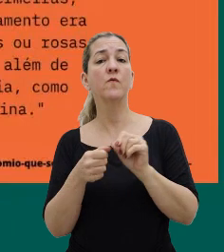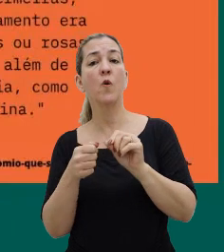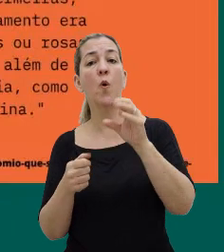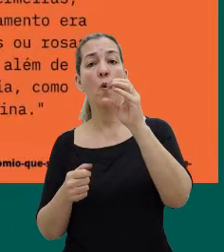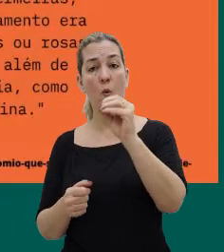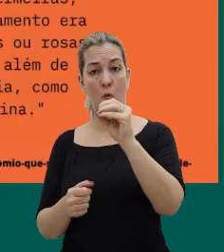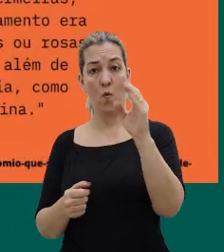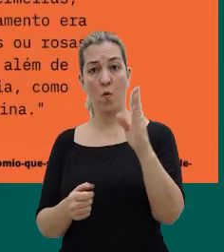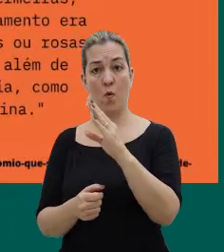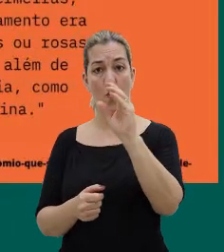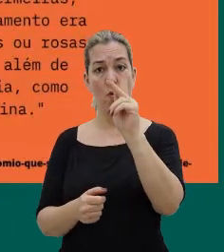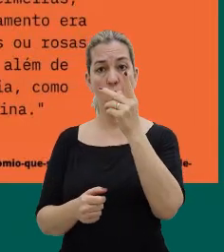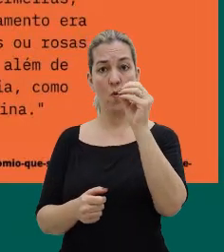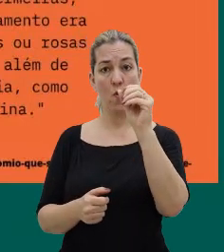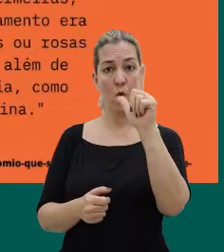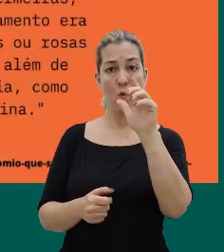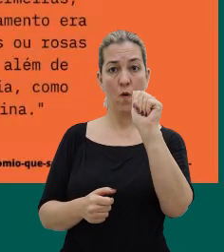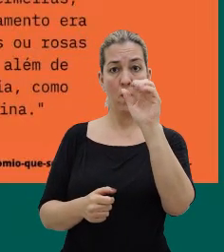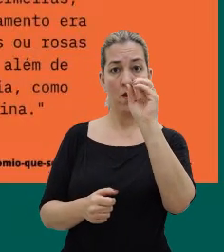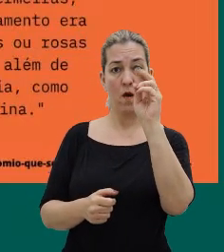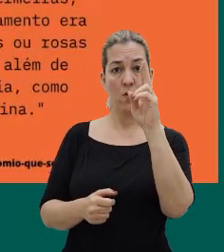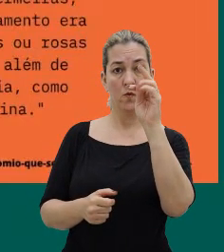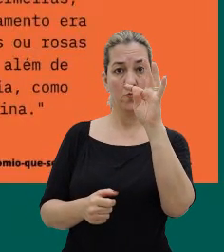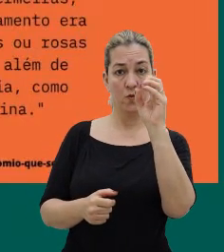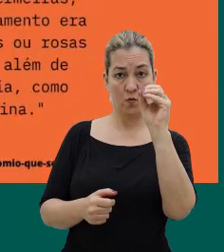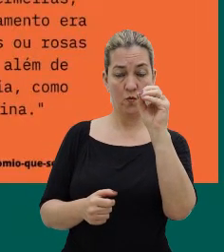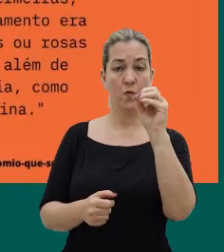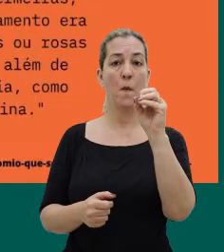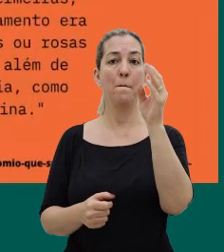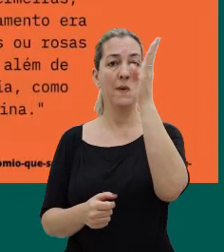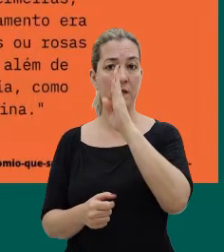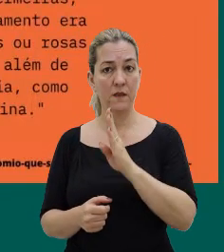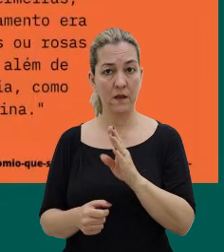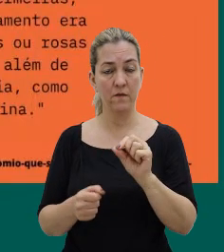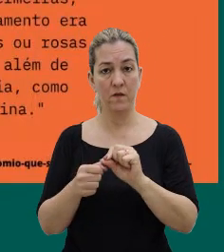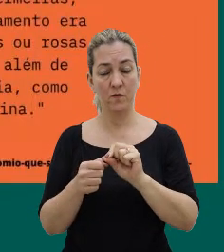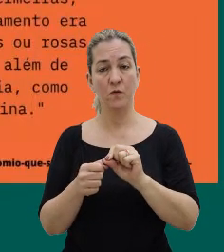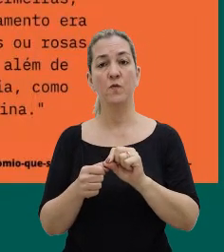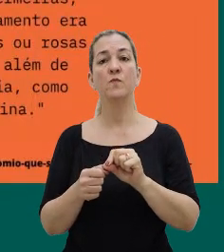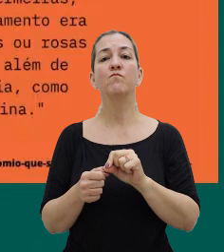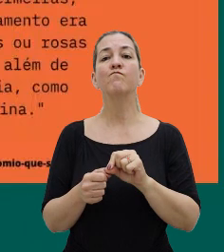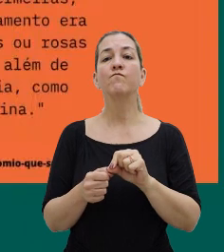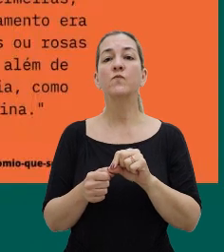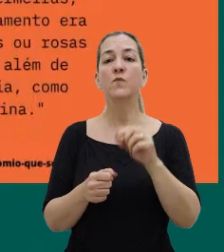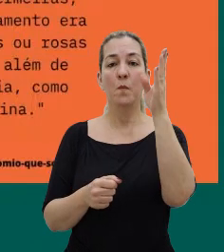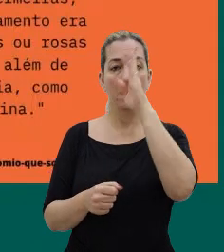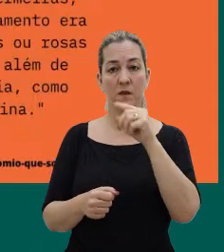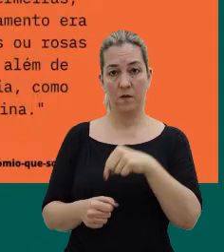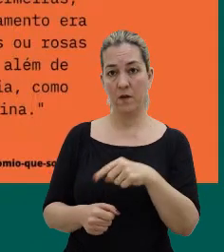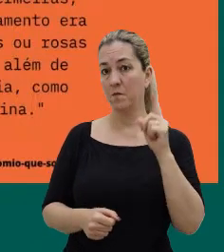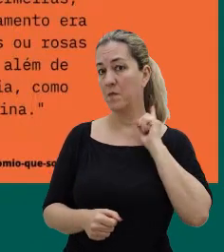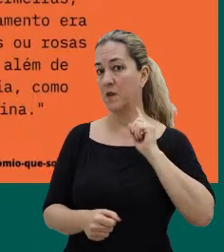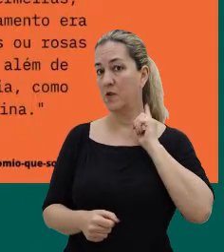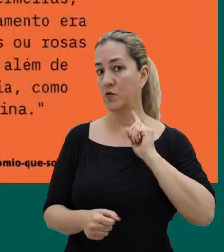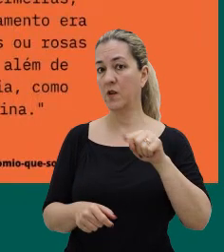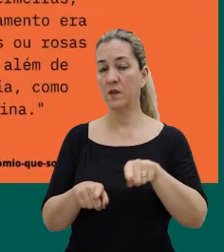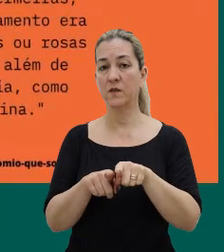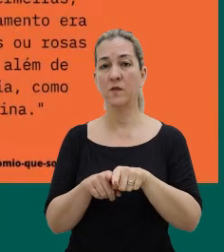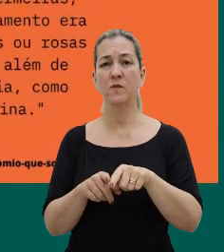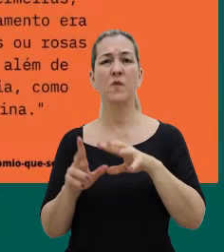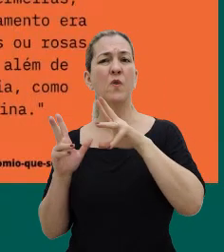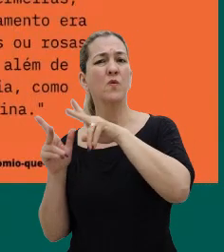de um hospital psiquiátrico no Brasil, esse hospital, ele existiu de verdade em Minas Gerais, e ele abrigava todos os tipos de pessoas,